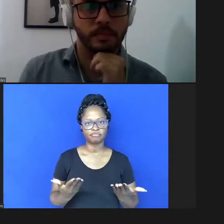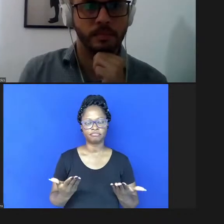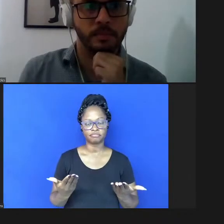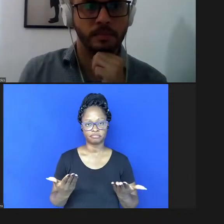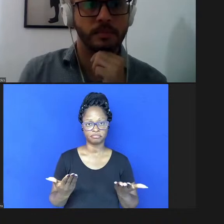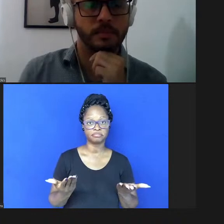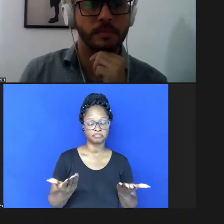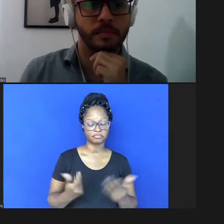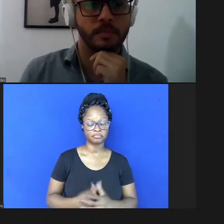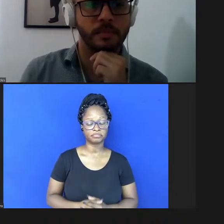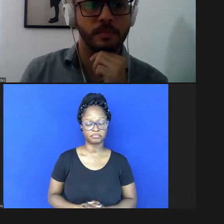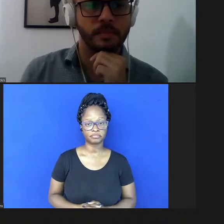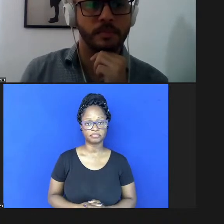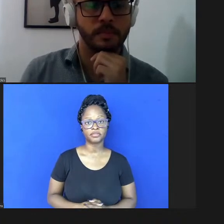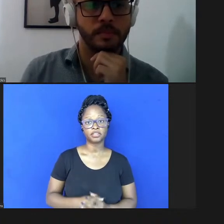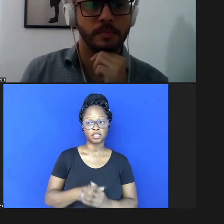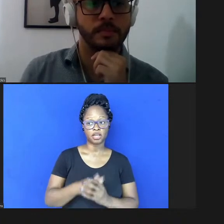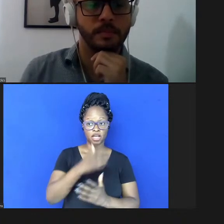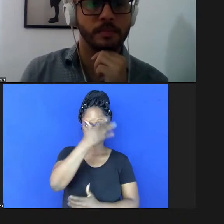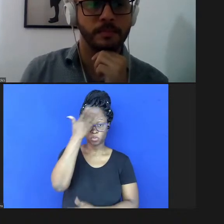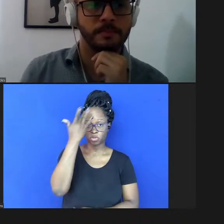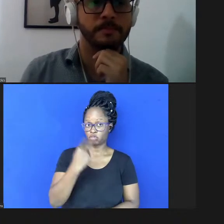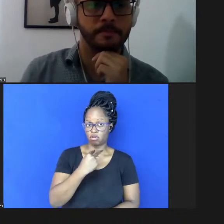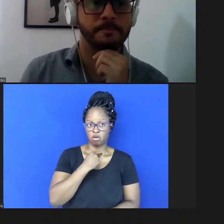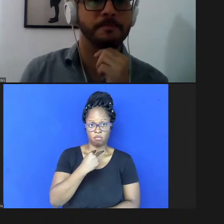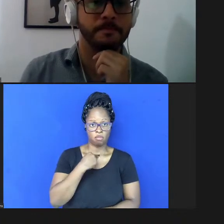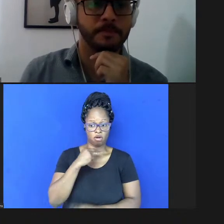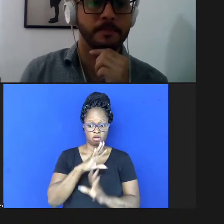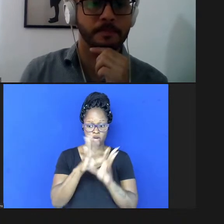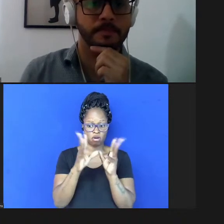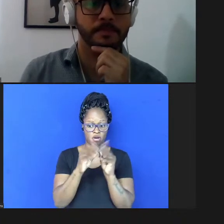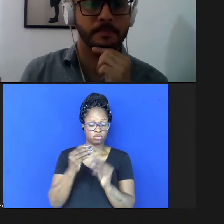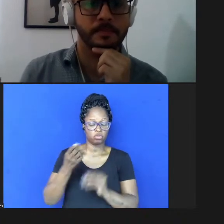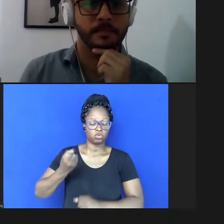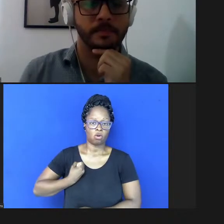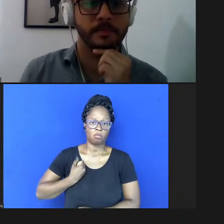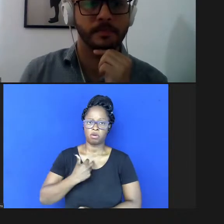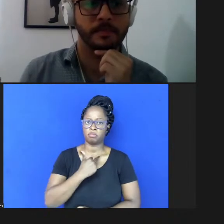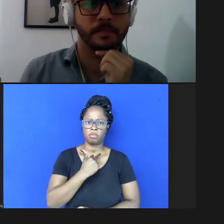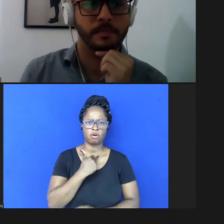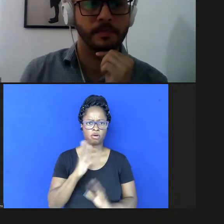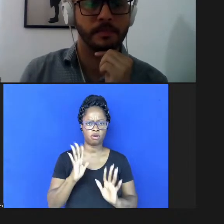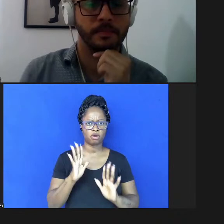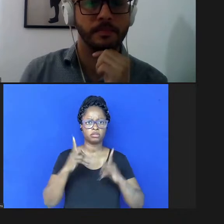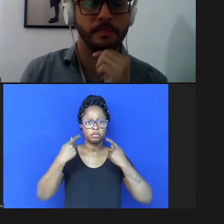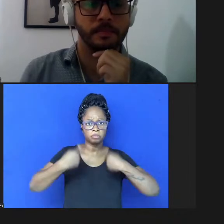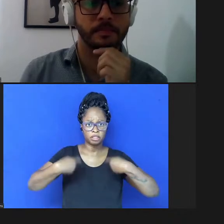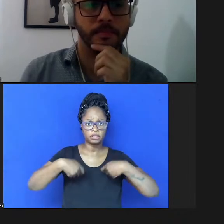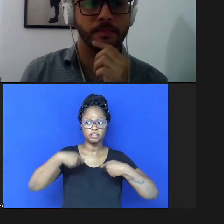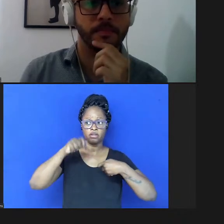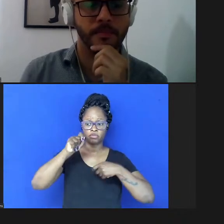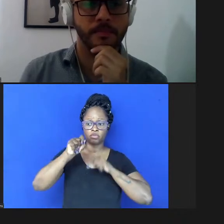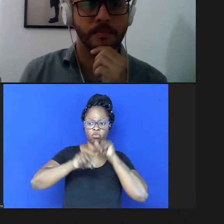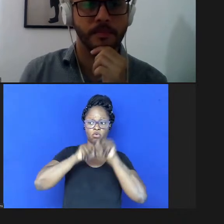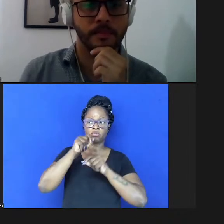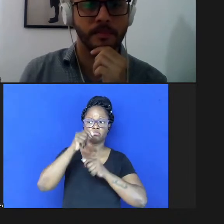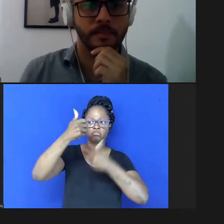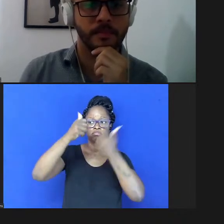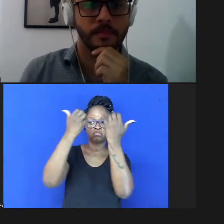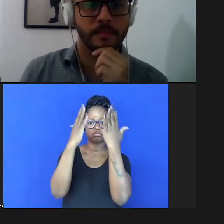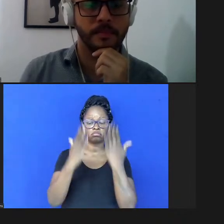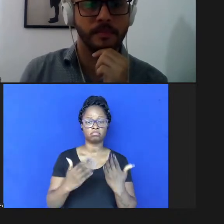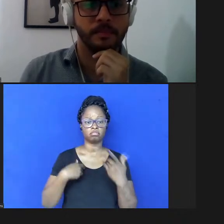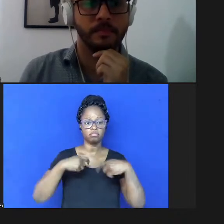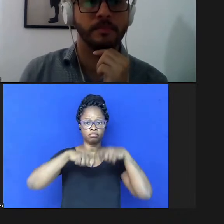e as pessoas não podem ser resumidas por números elas deveriam ser julgadas avaliadas de acordo com a sua